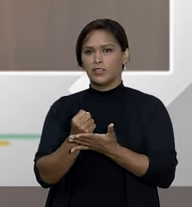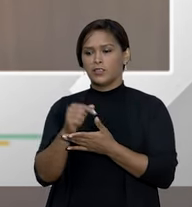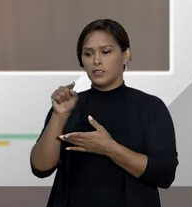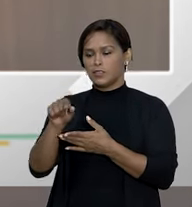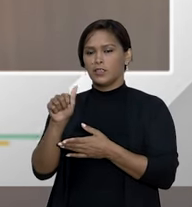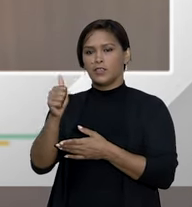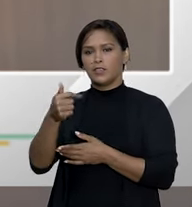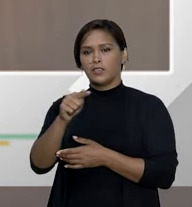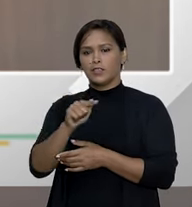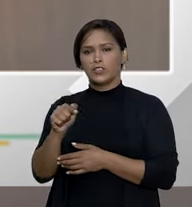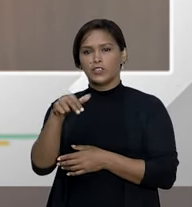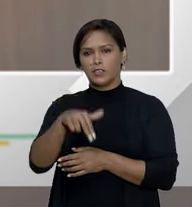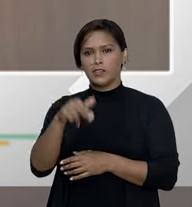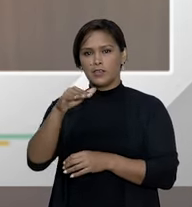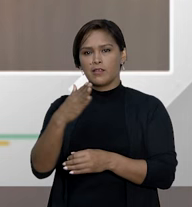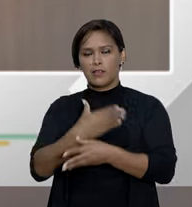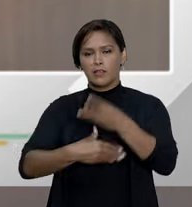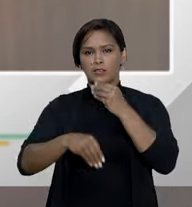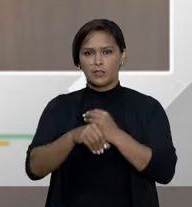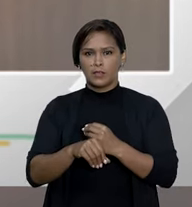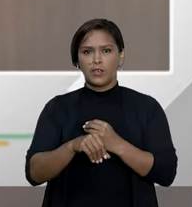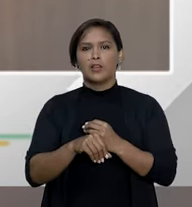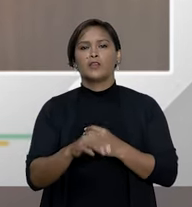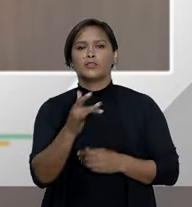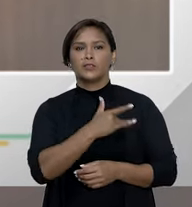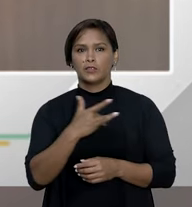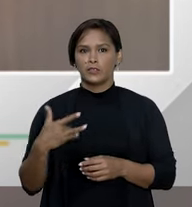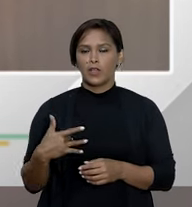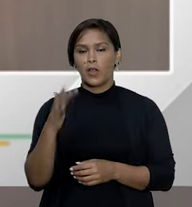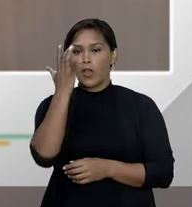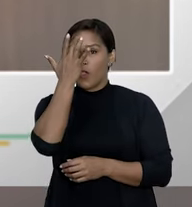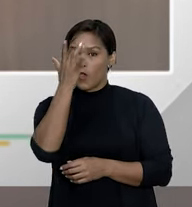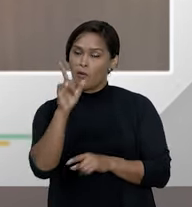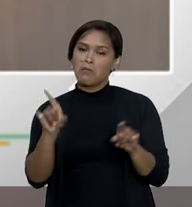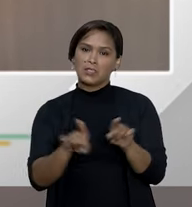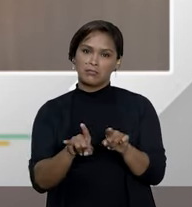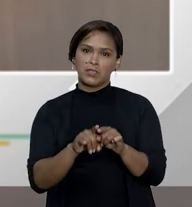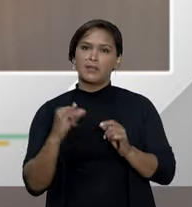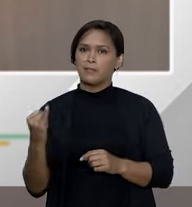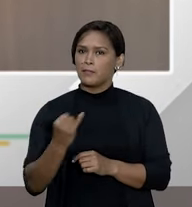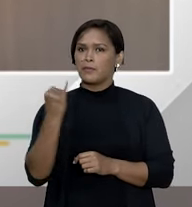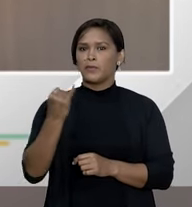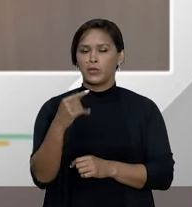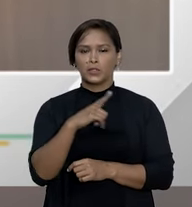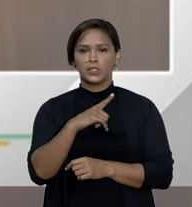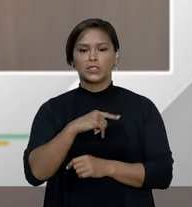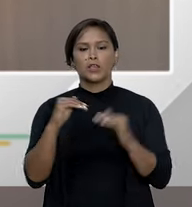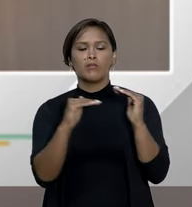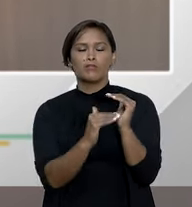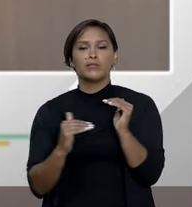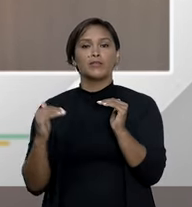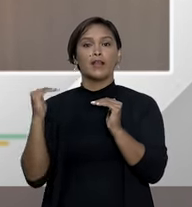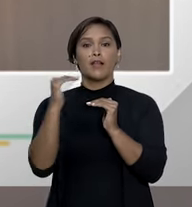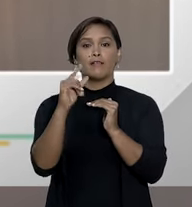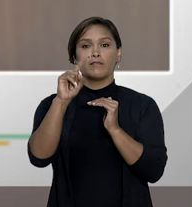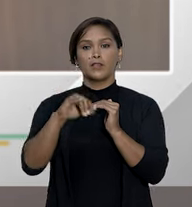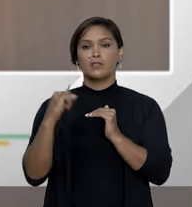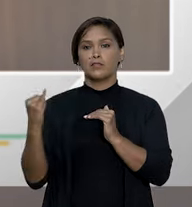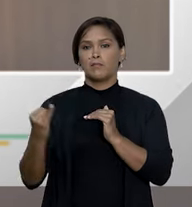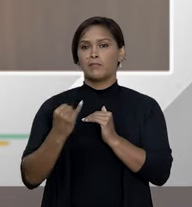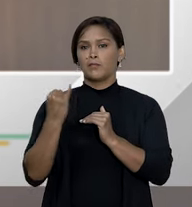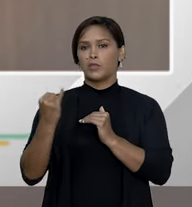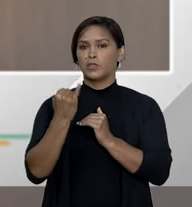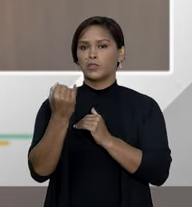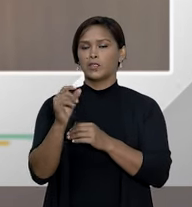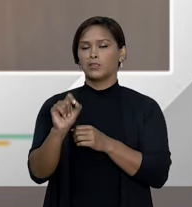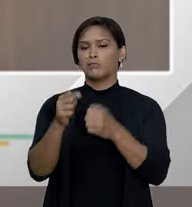na agência nacional de saúde eu acho que seria um grande um grande vamos dizer assim